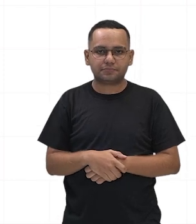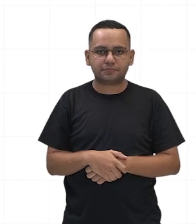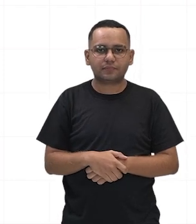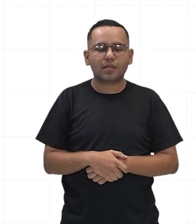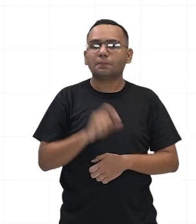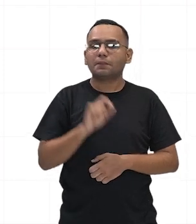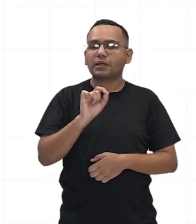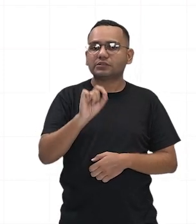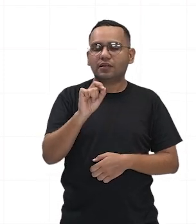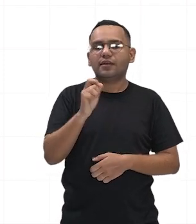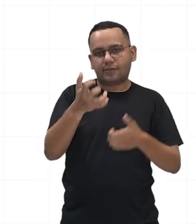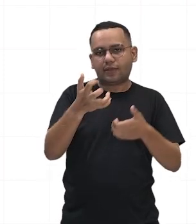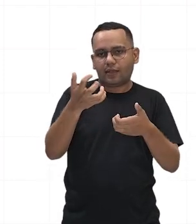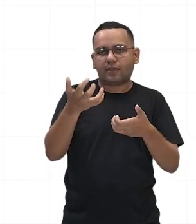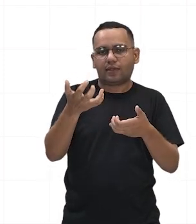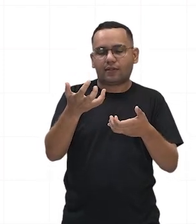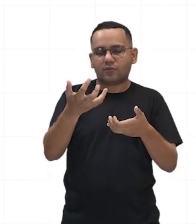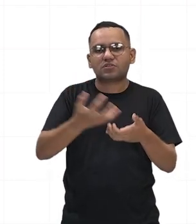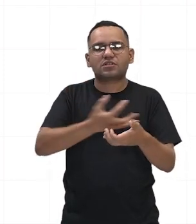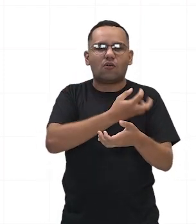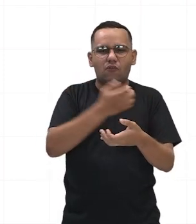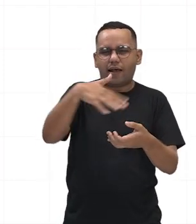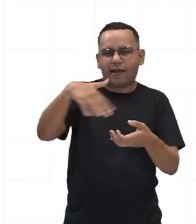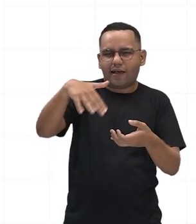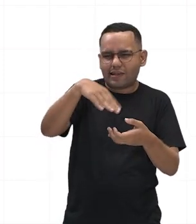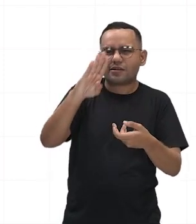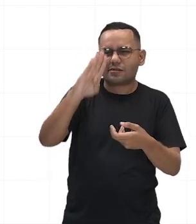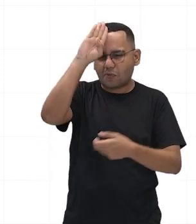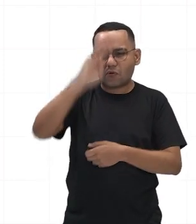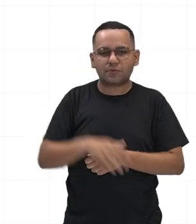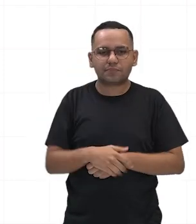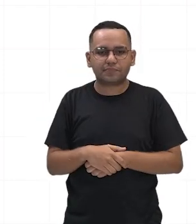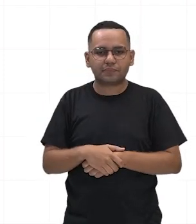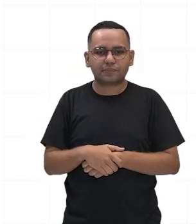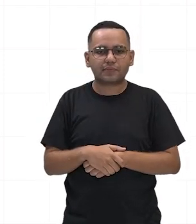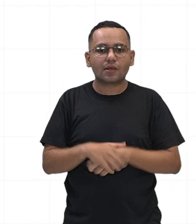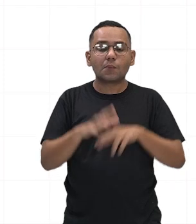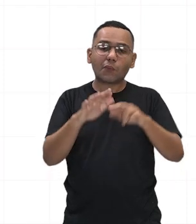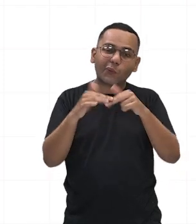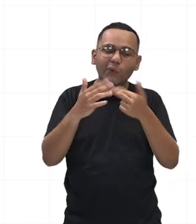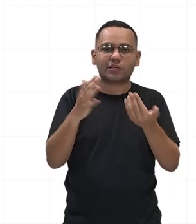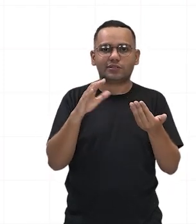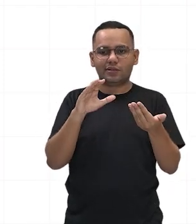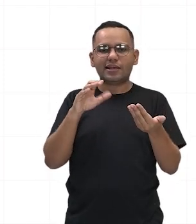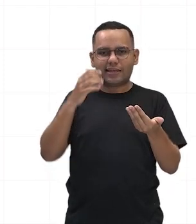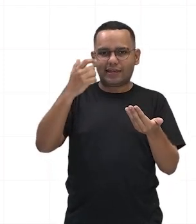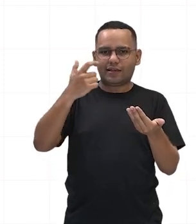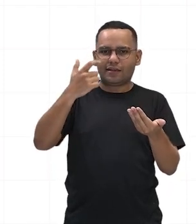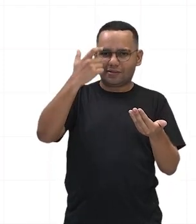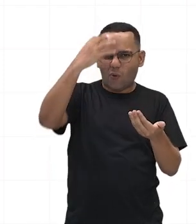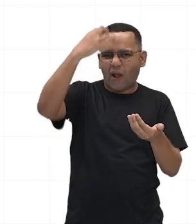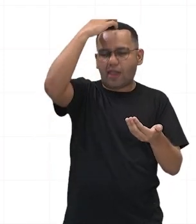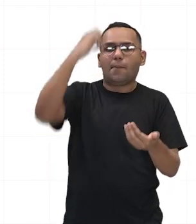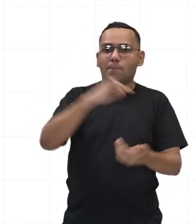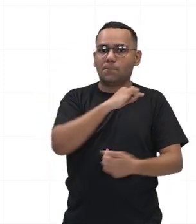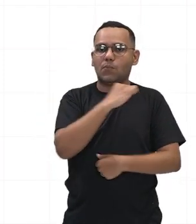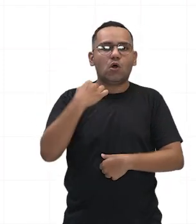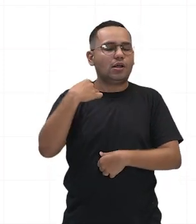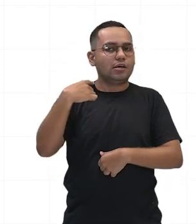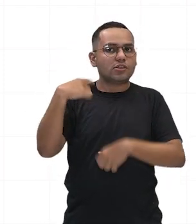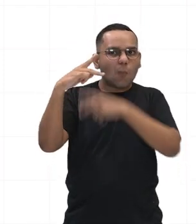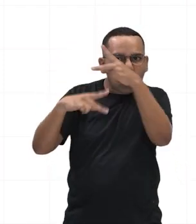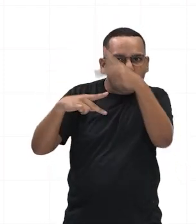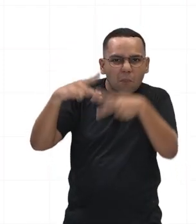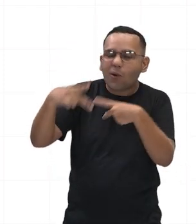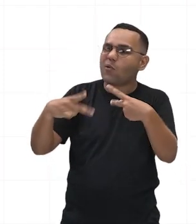O assassinato de César provocou uma verdadeira revolta popular. Os conspiradores não conseguiram